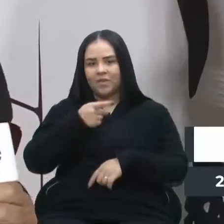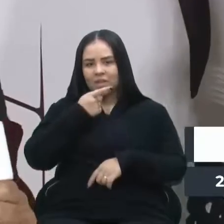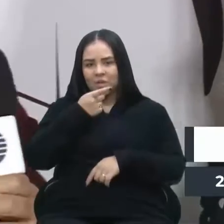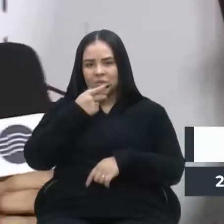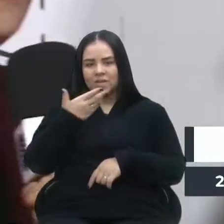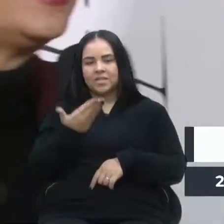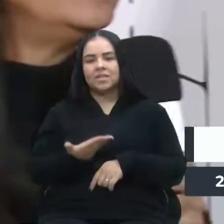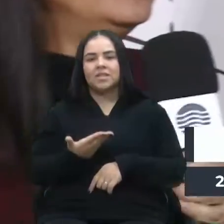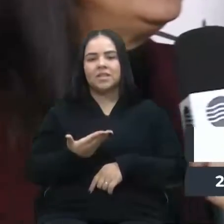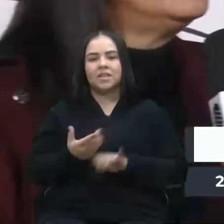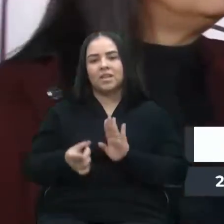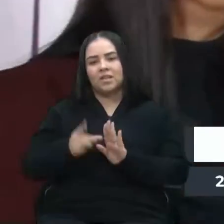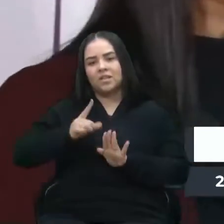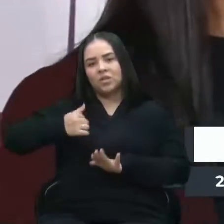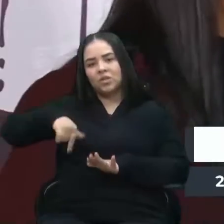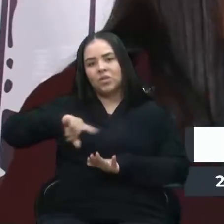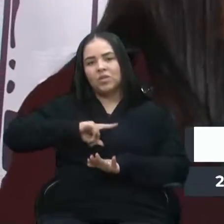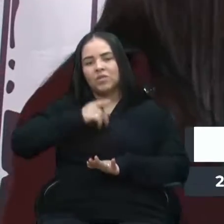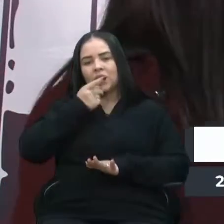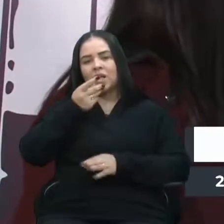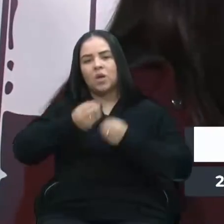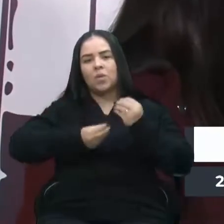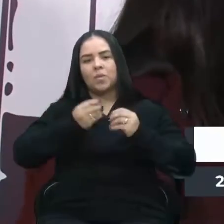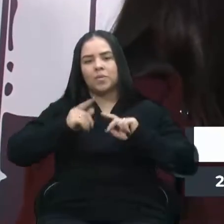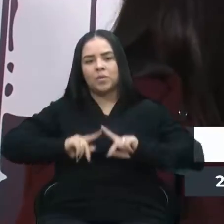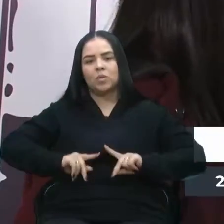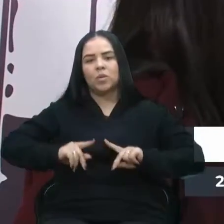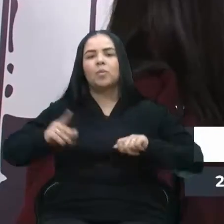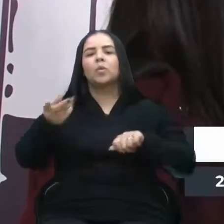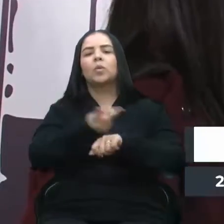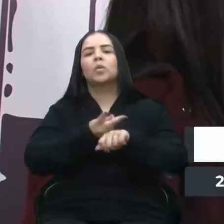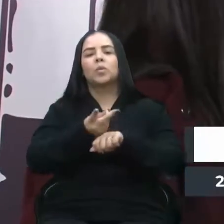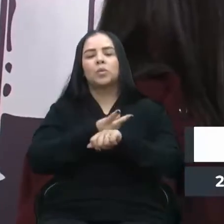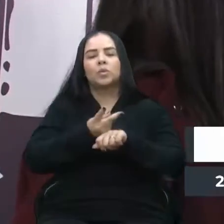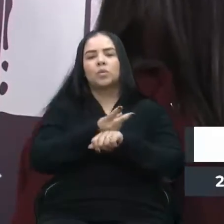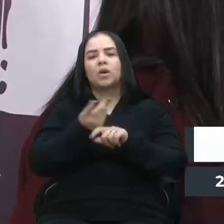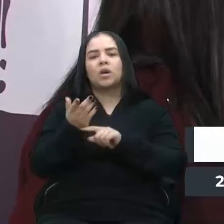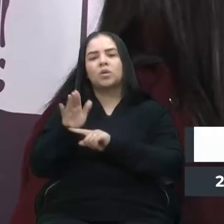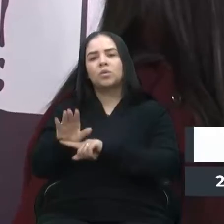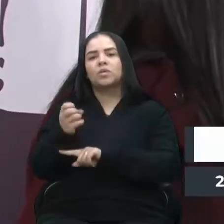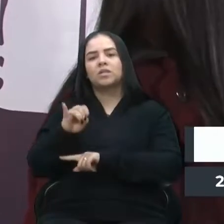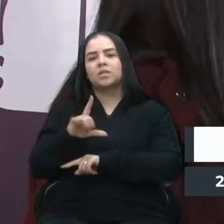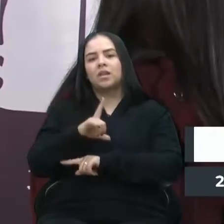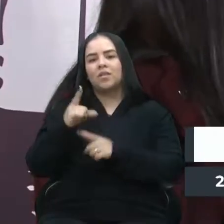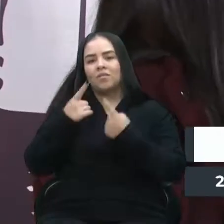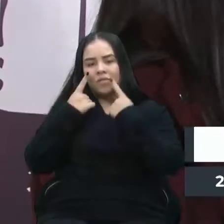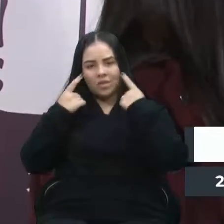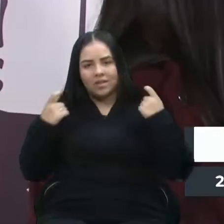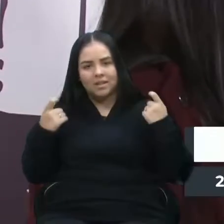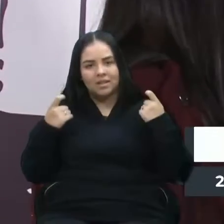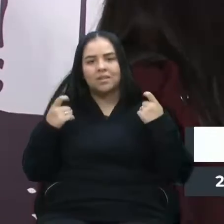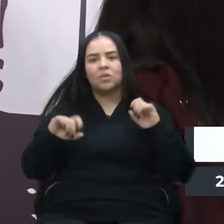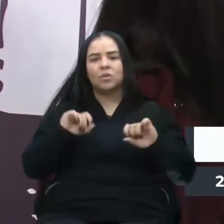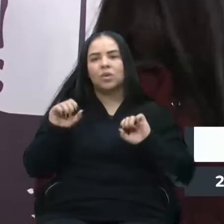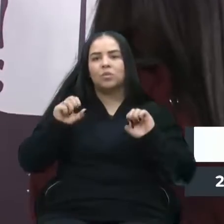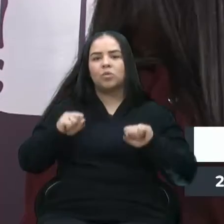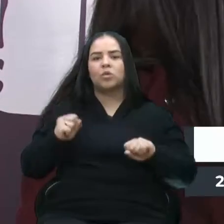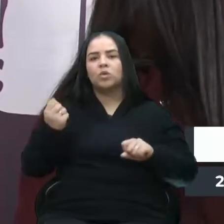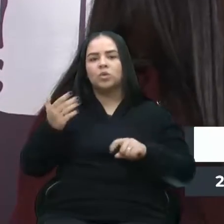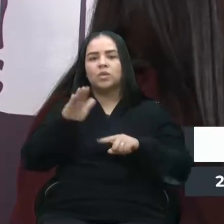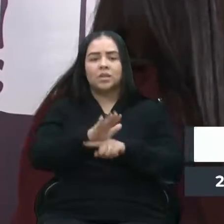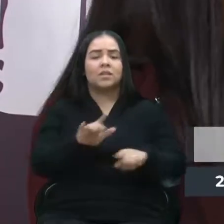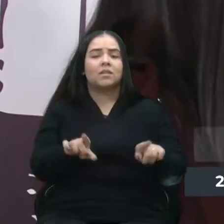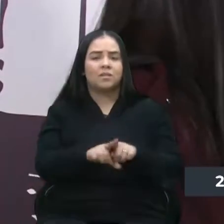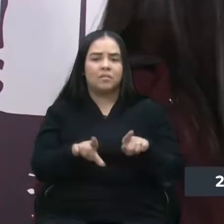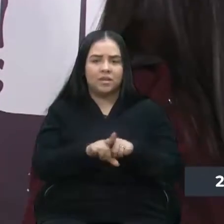importante a gente até antecipar, é como que as pessoas buscam auxílio em casos de violência, os órgãos que podem auxiliar. Então,